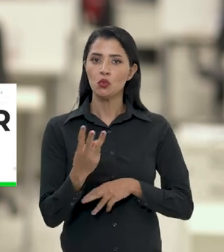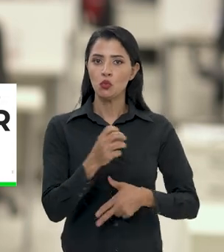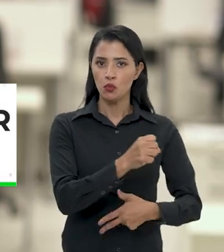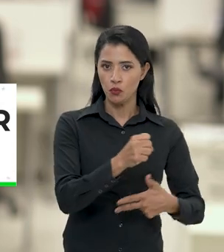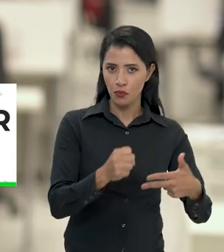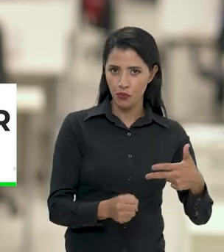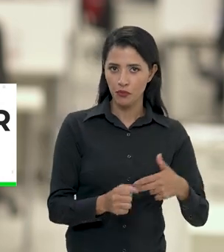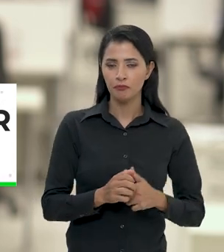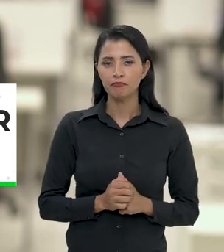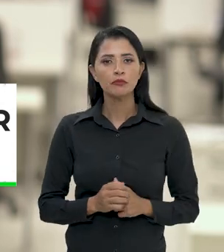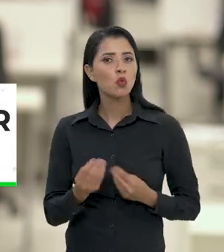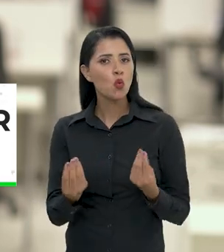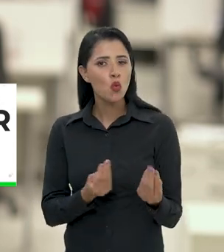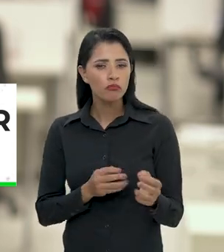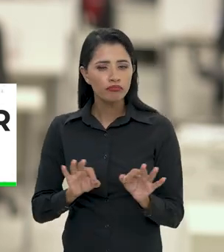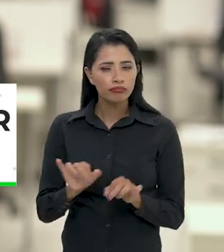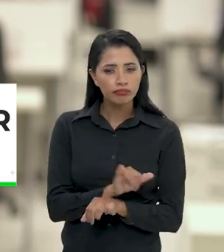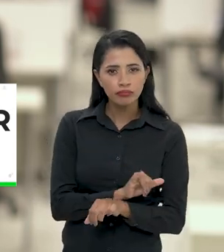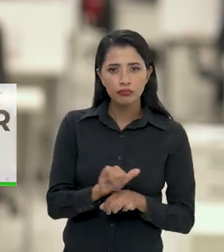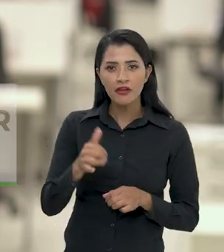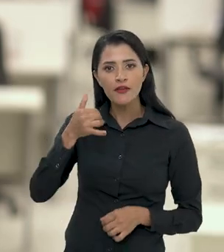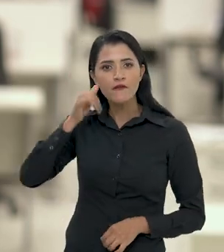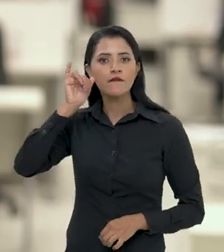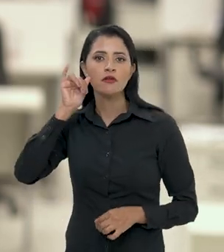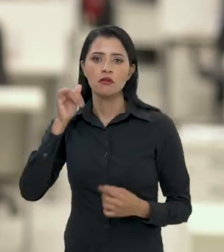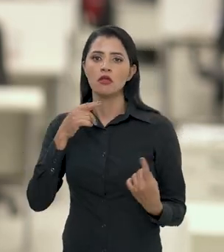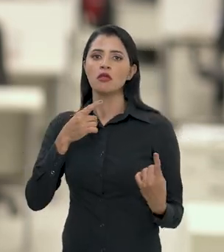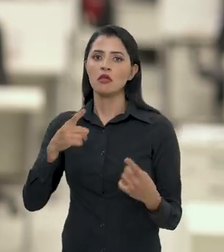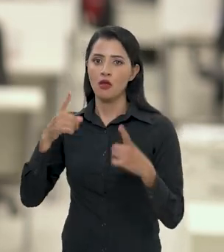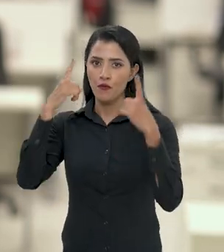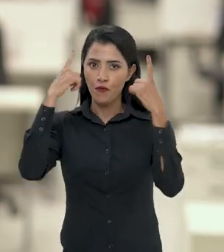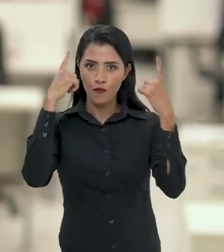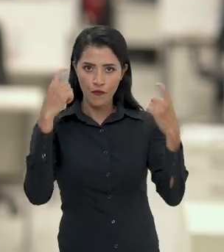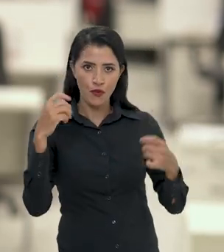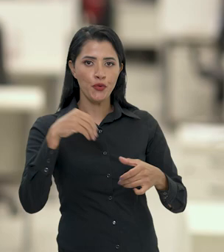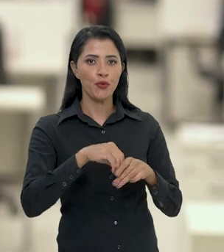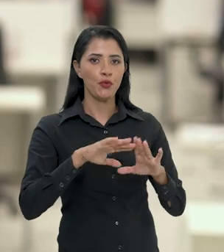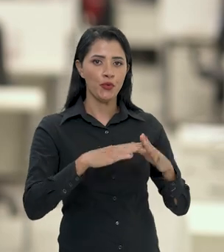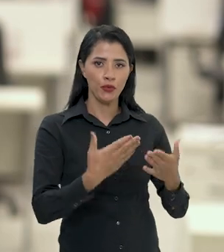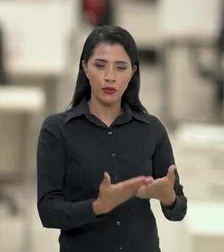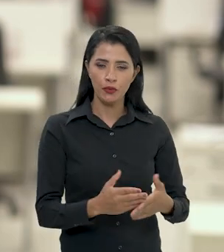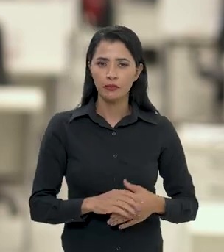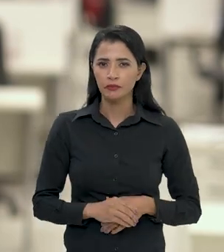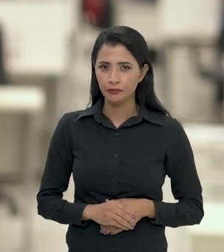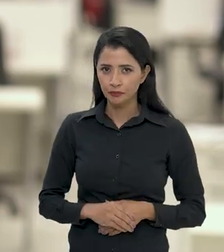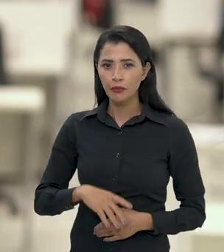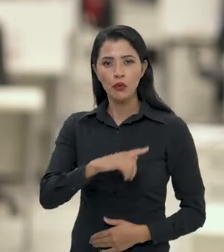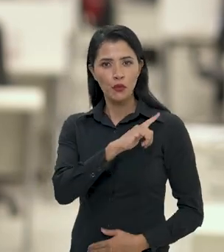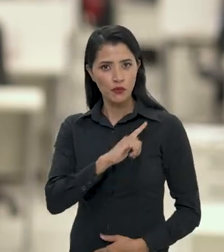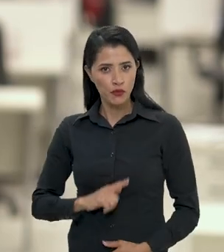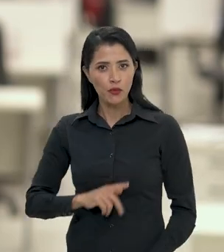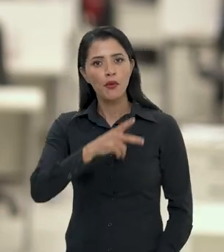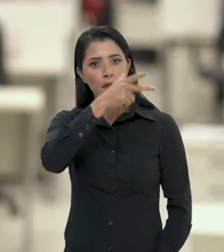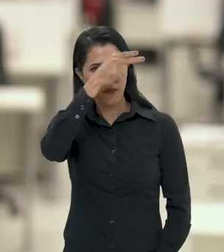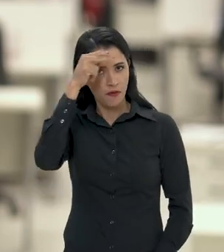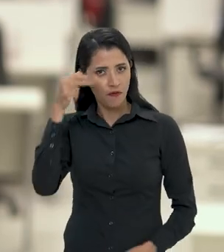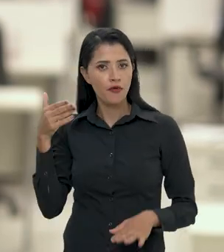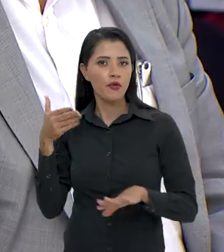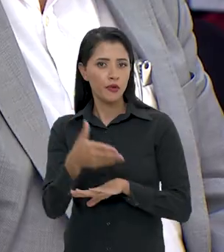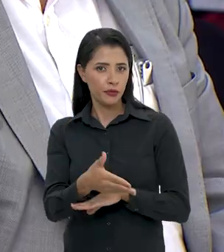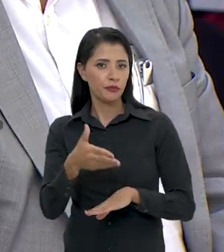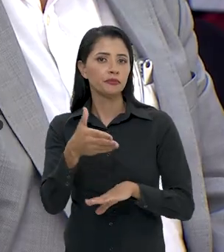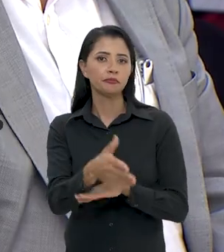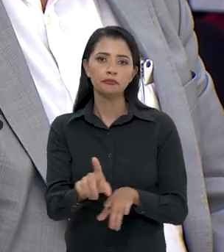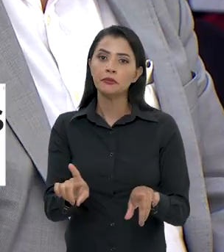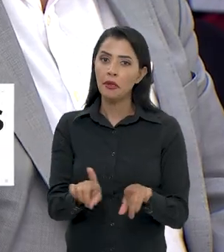representantes dos três poderes para traçar ações de prevenção e enfrentamento à violência nas escolas. Governadores